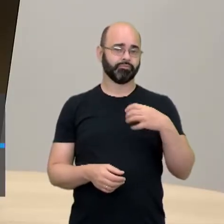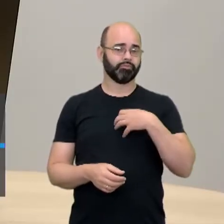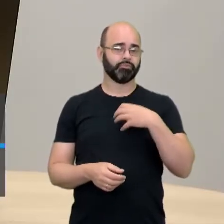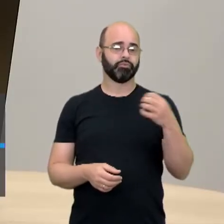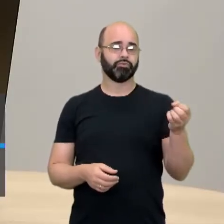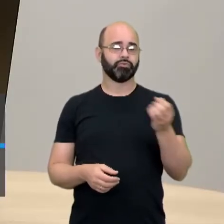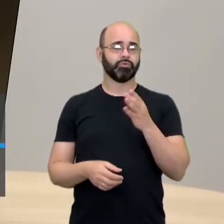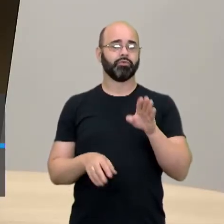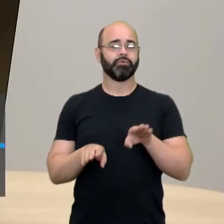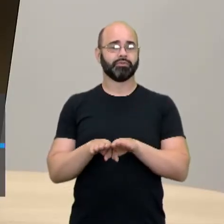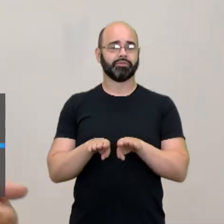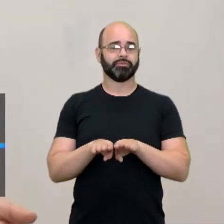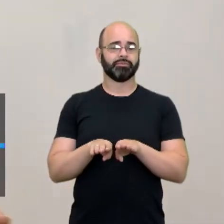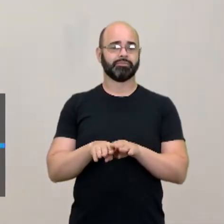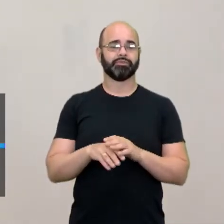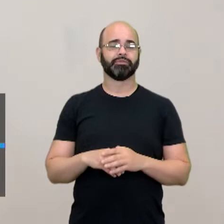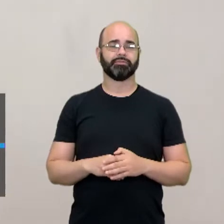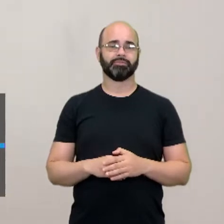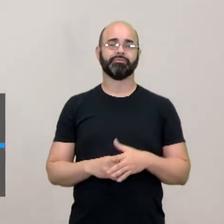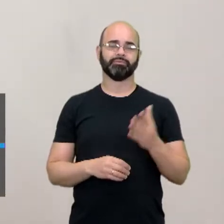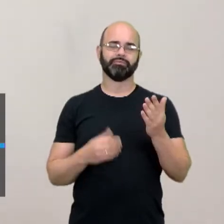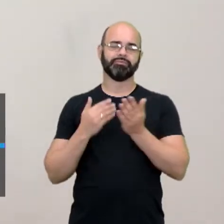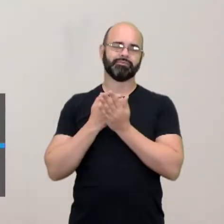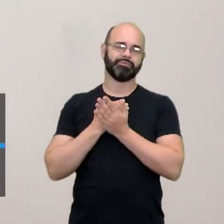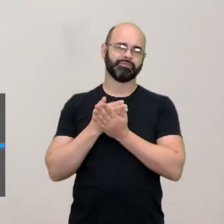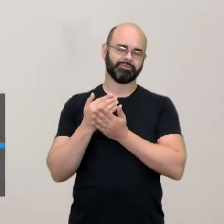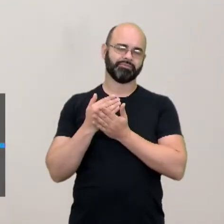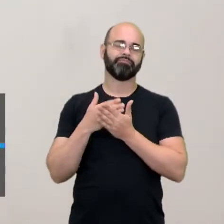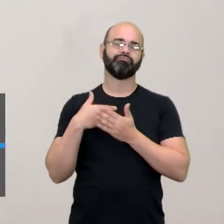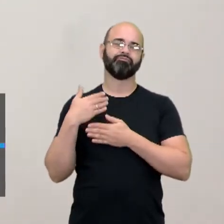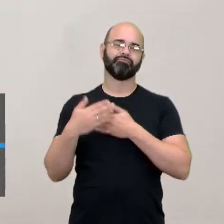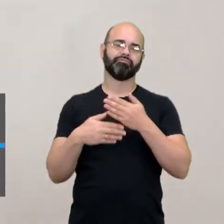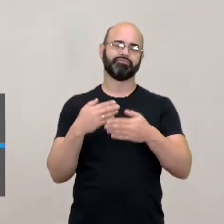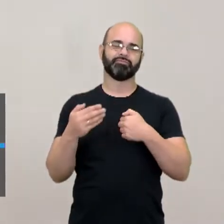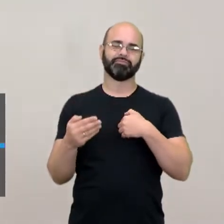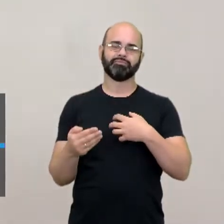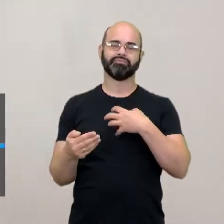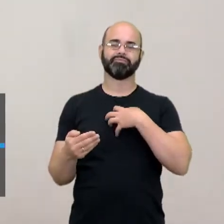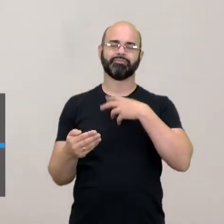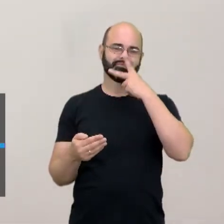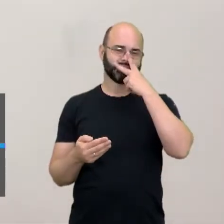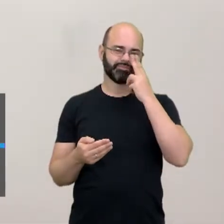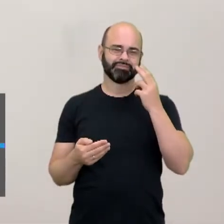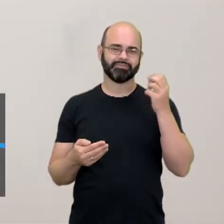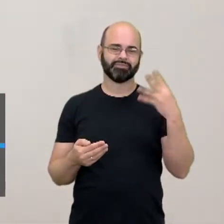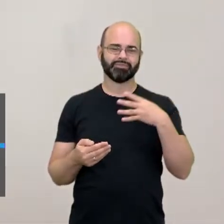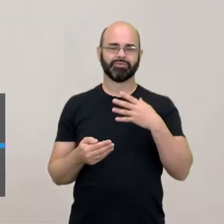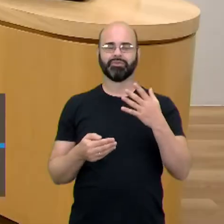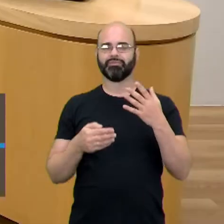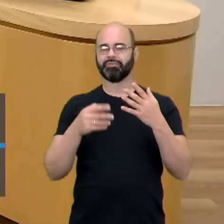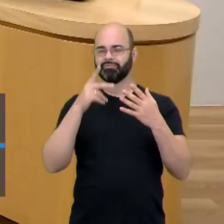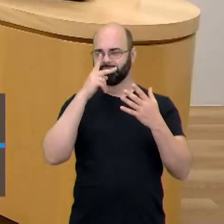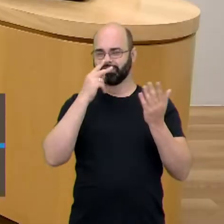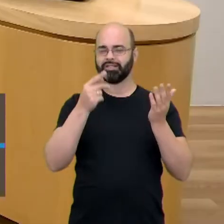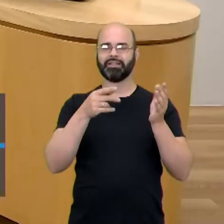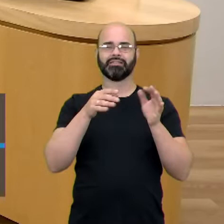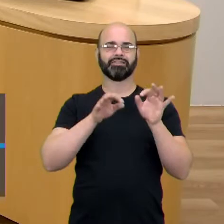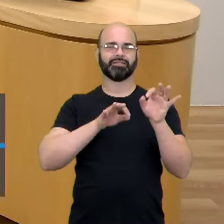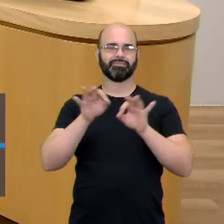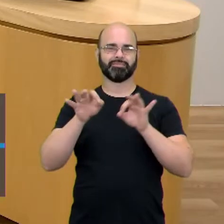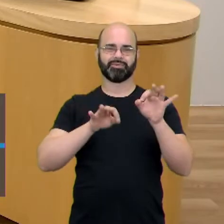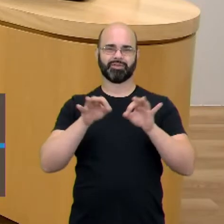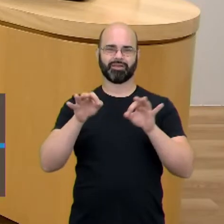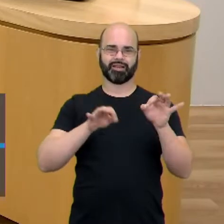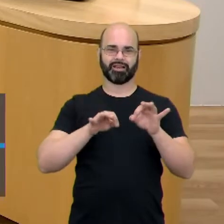modo que, desde o comecinho da jornada, eu falei que eu me sinto aqui fazendo como se fosse um programa piloto e, no meio